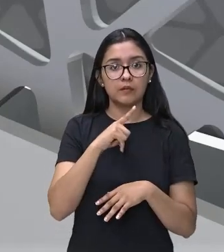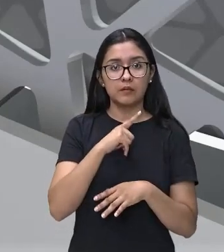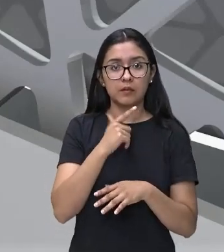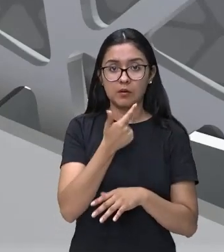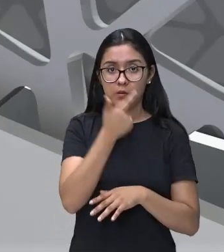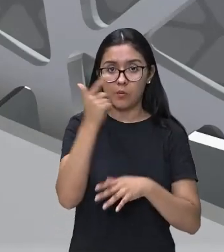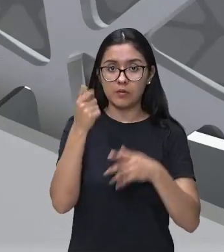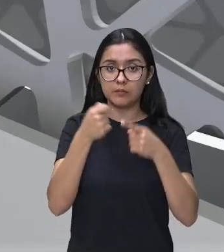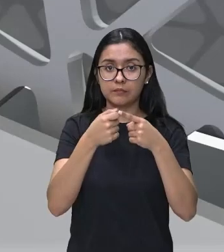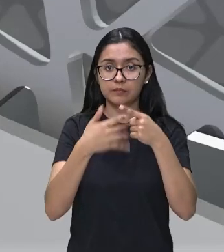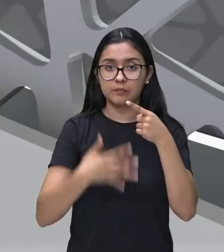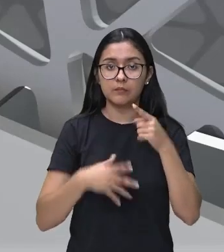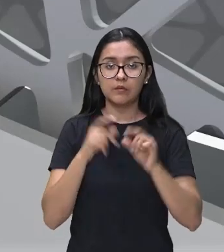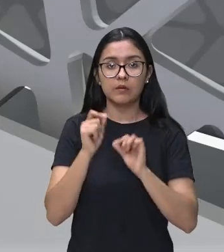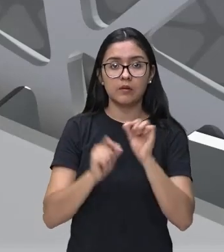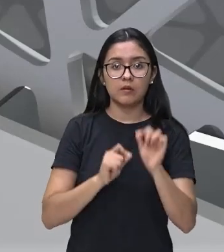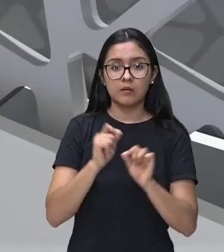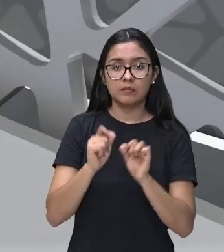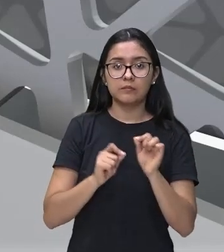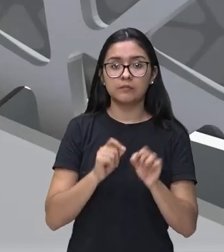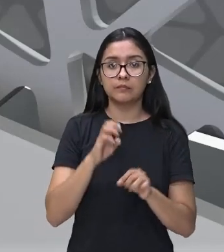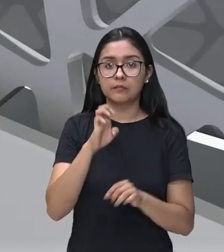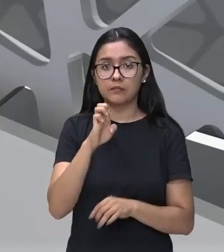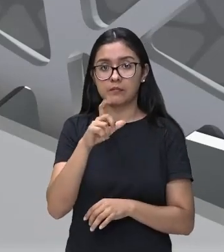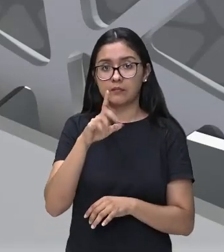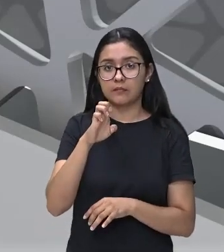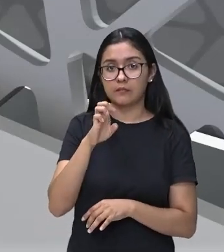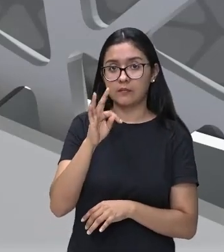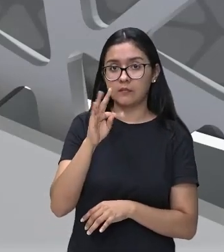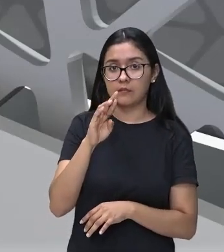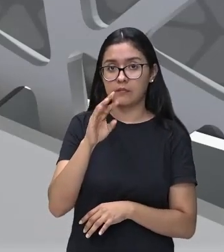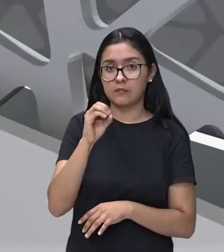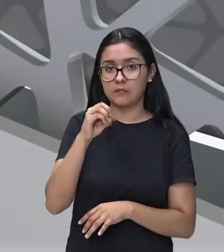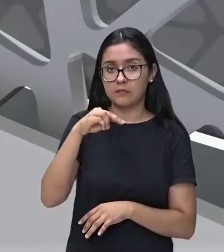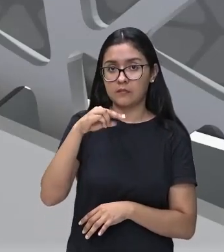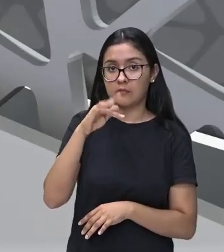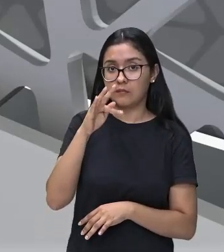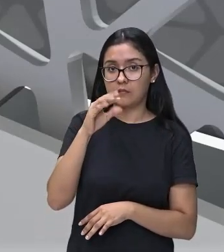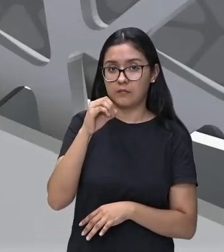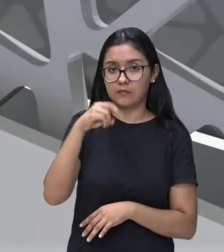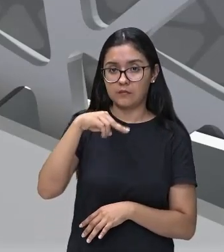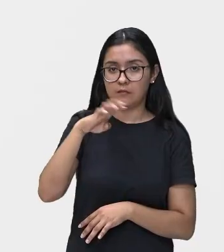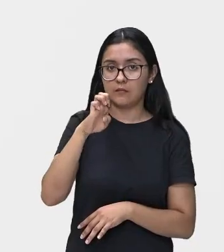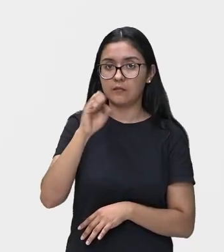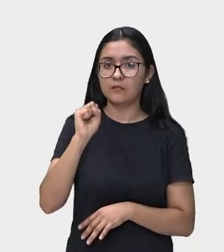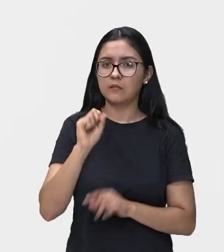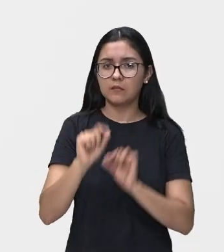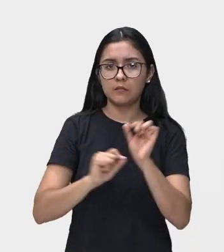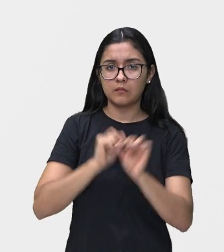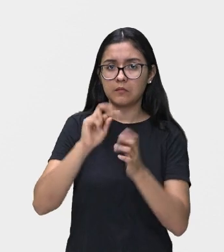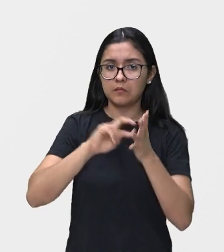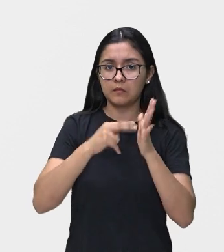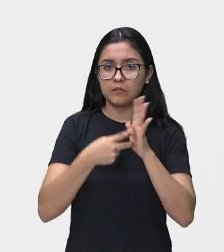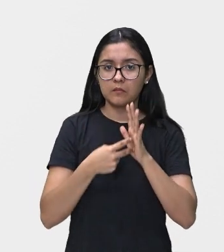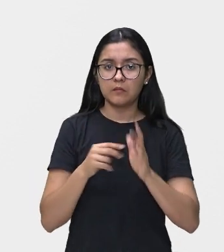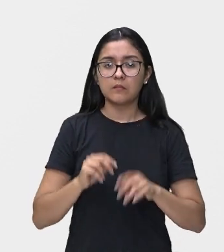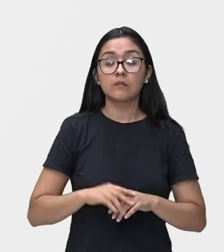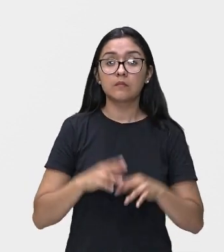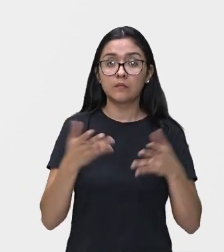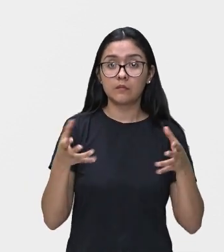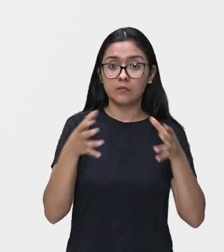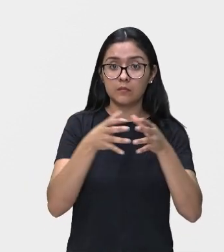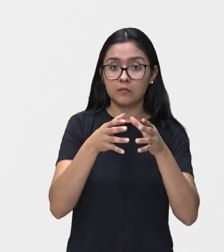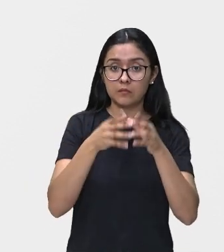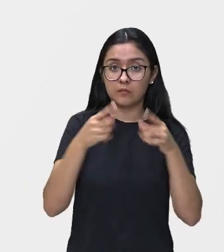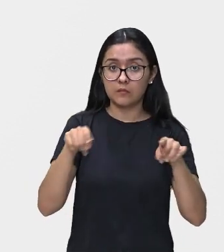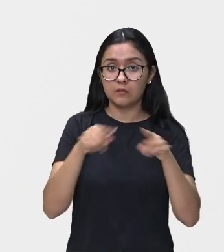classificação também, que são os eletrofones. O que que vem ser os eletrofones? São os instrumentos